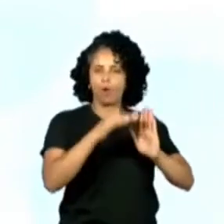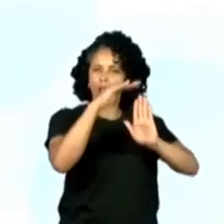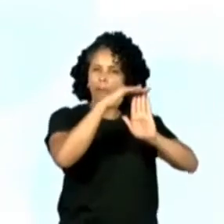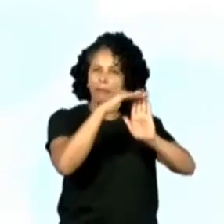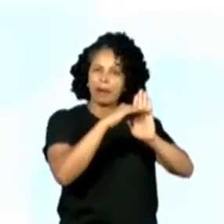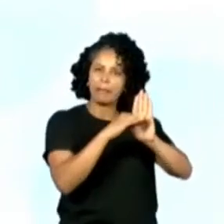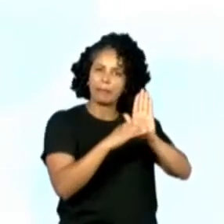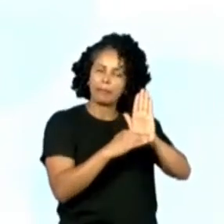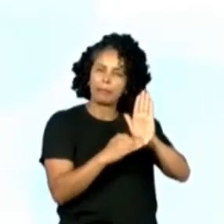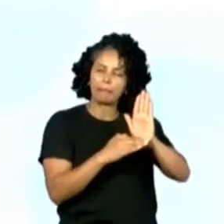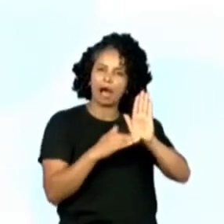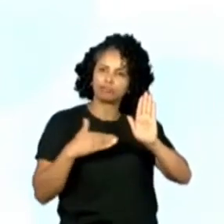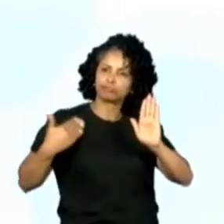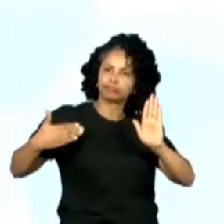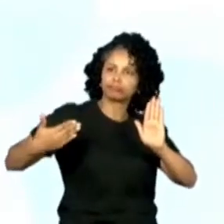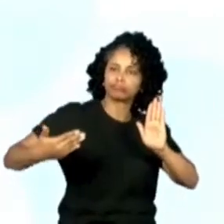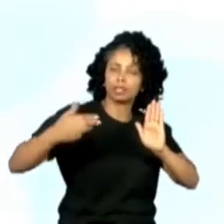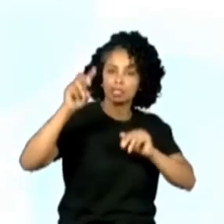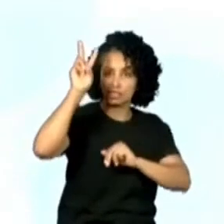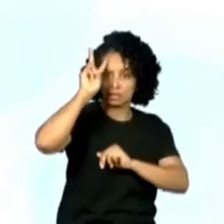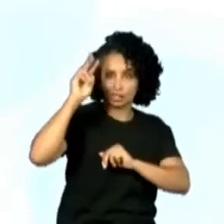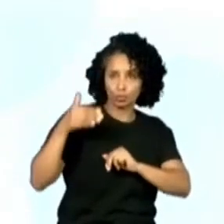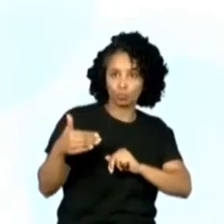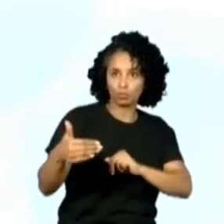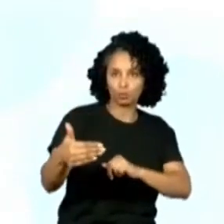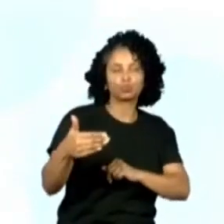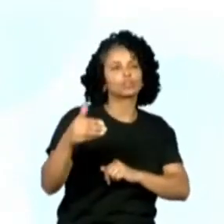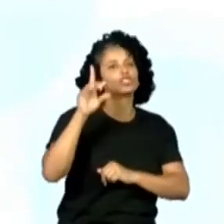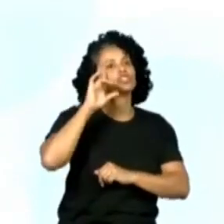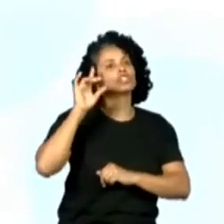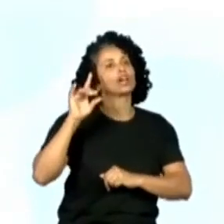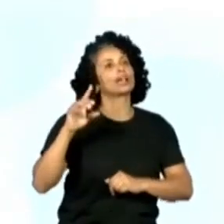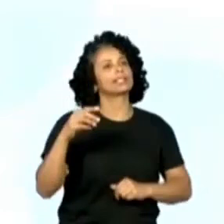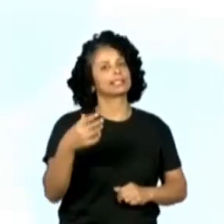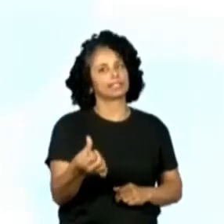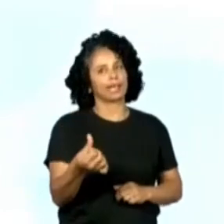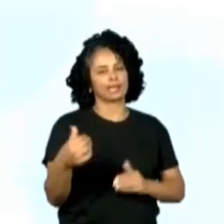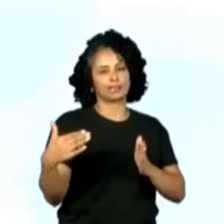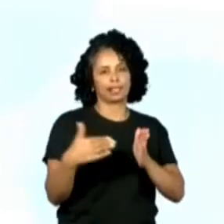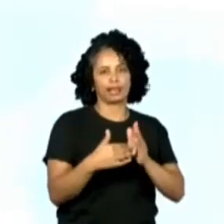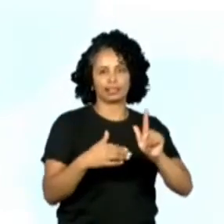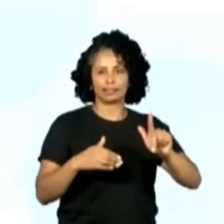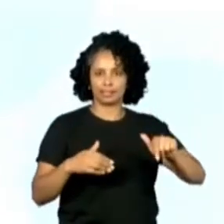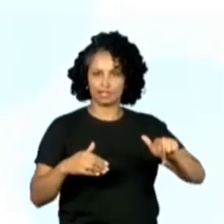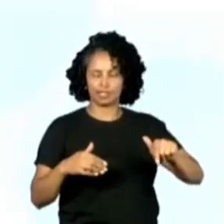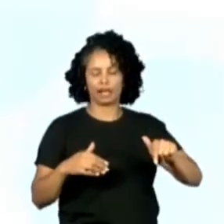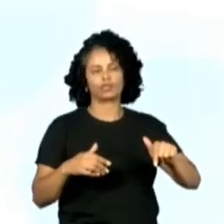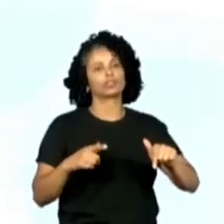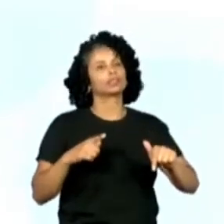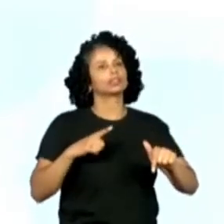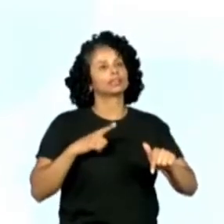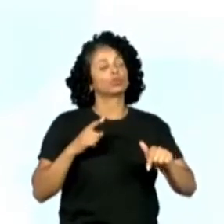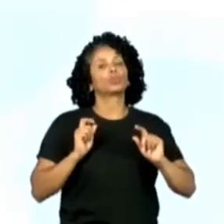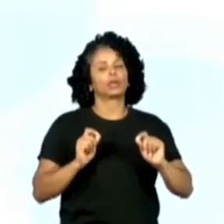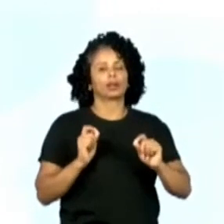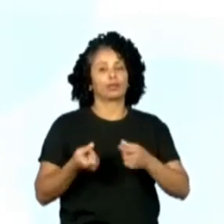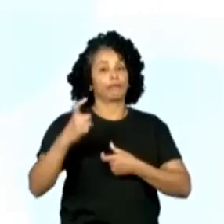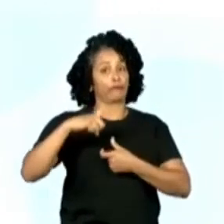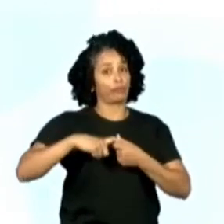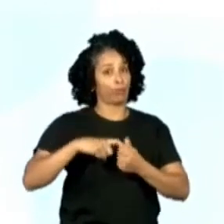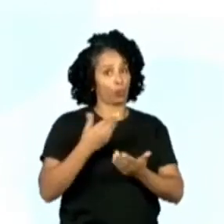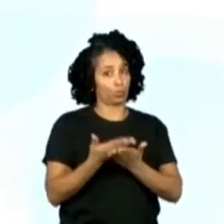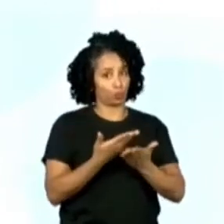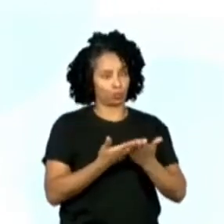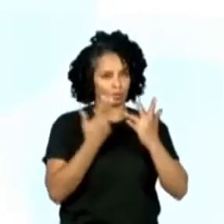tá? Então, a partir de segunda-feira, do dia 6 ao dia 17, nós vamos ter o Volta às Aulas. Exato.